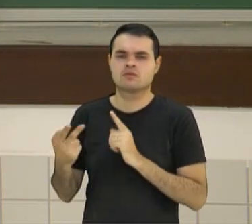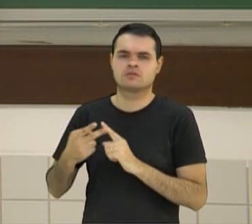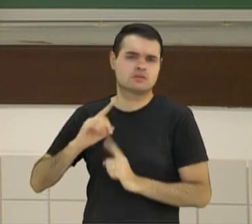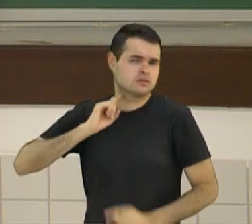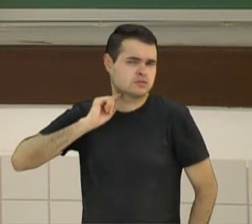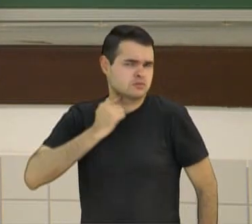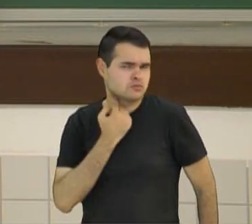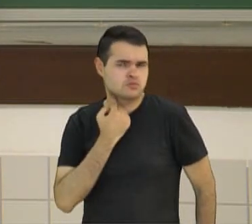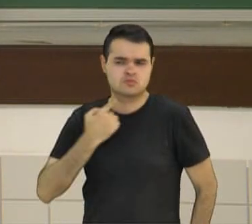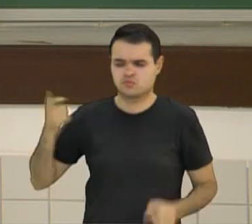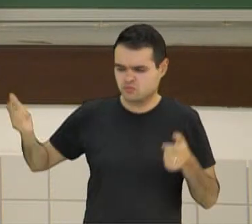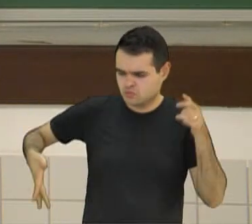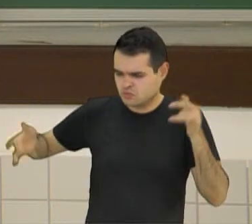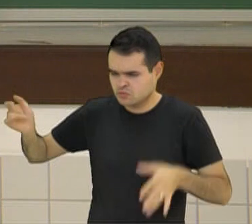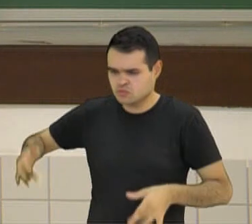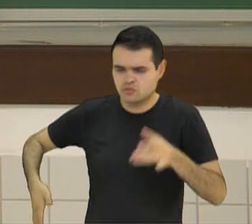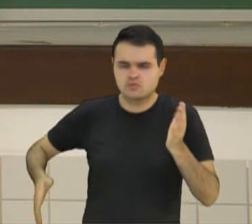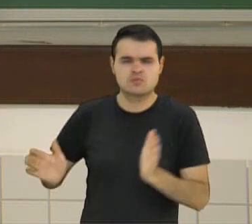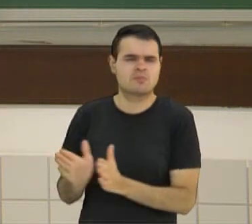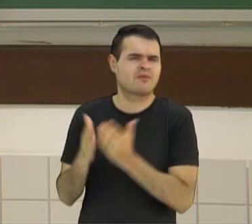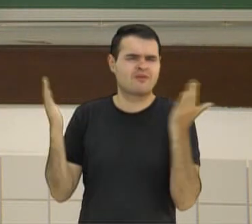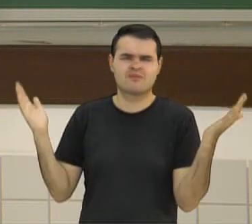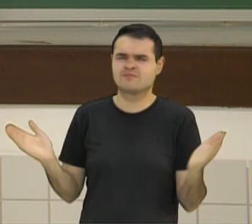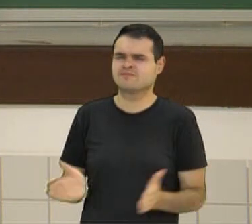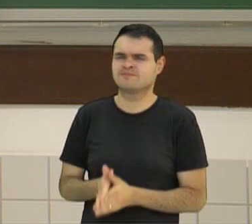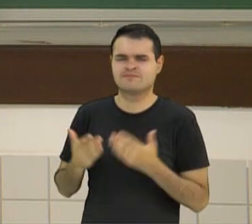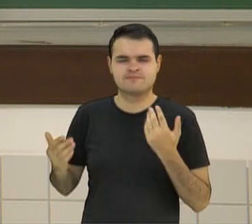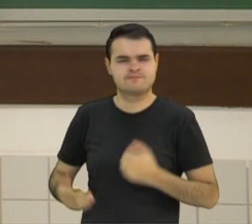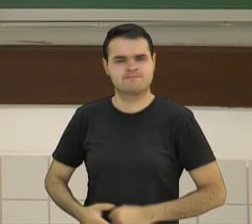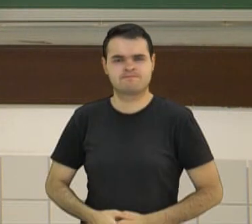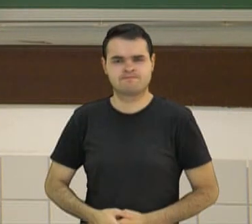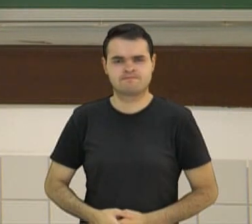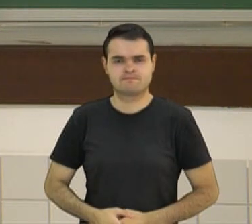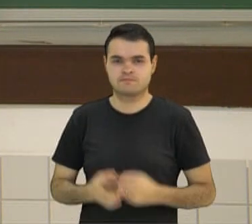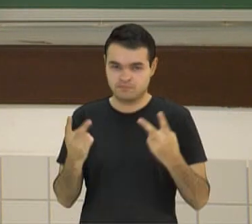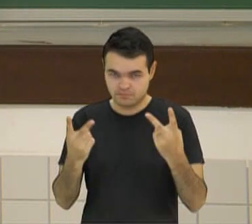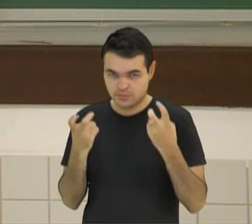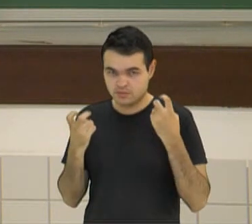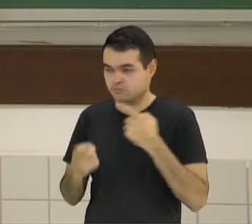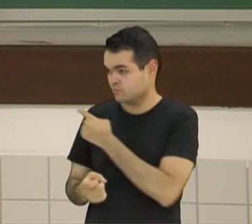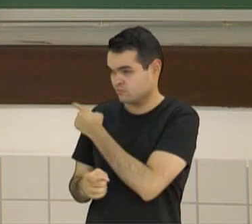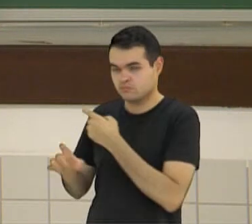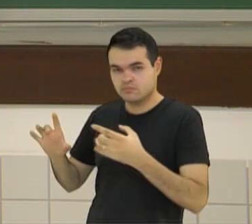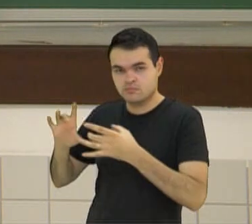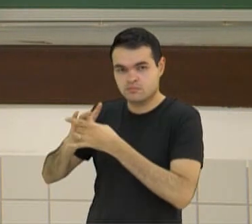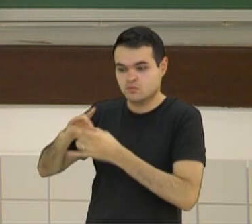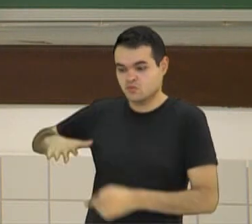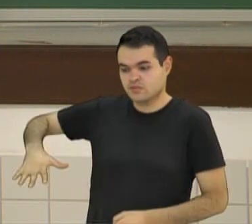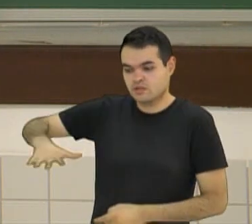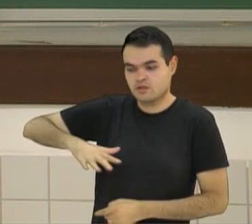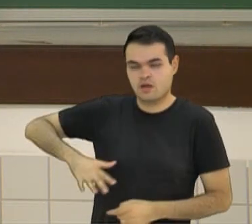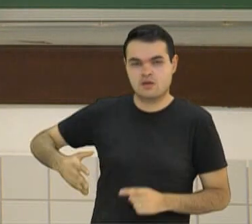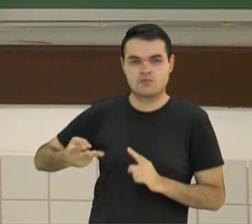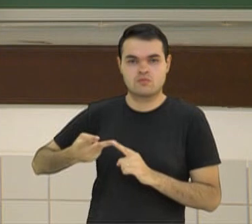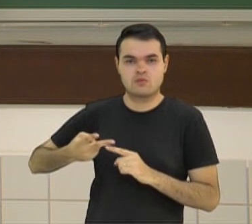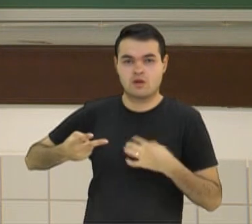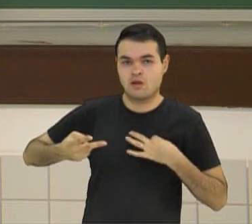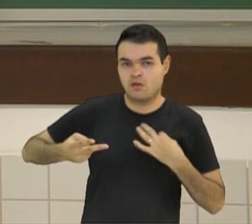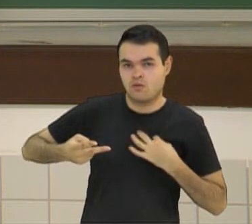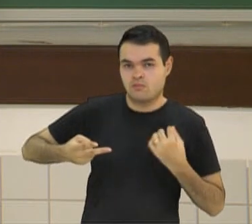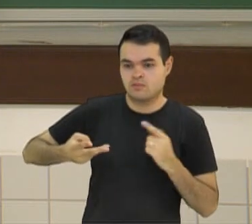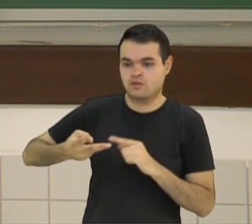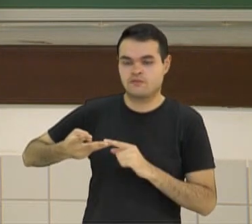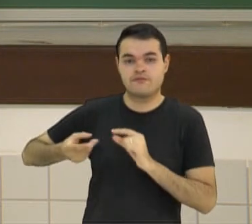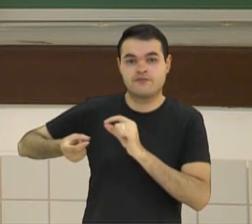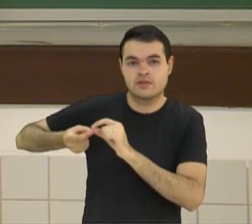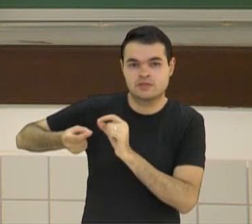lixo e miséria. É importante que você tenha reparado nessas questões. Do cenário, a vestimenta das pessoas, o que